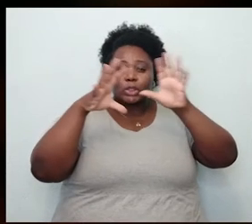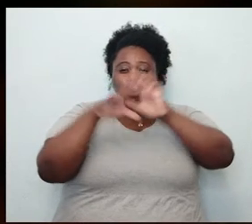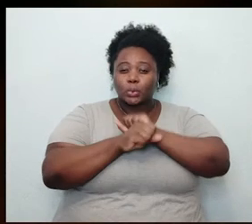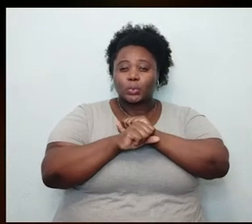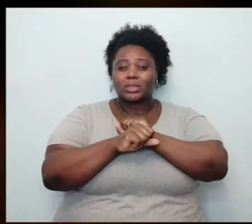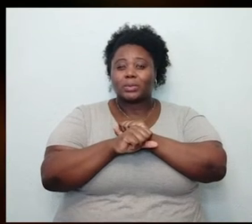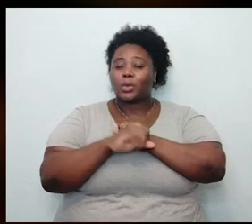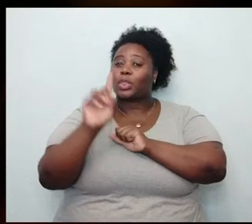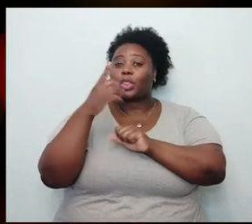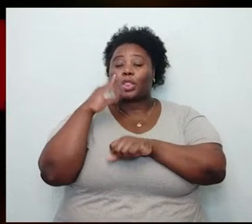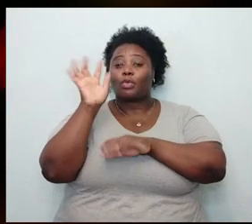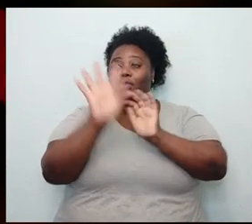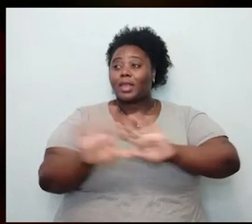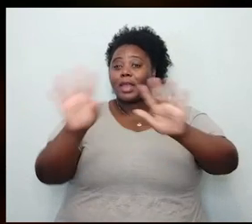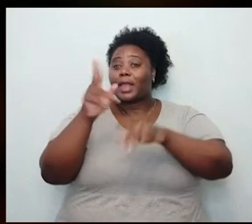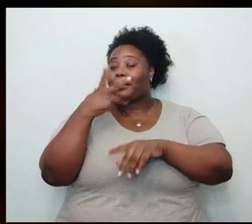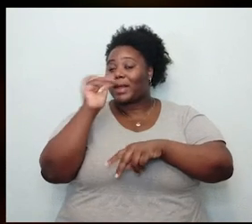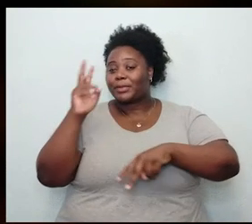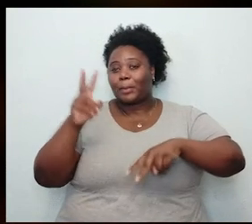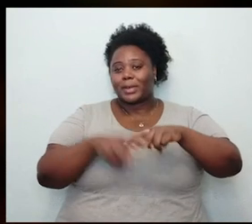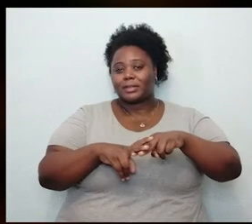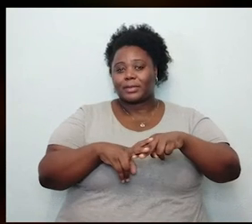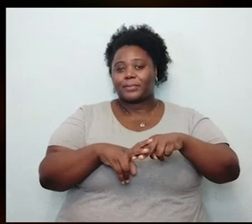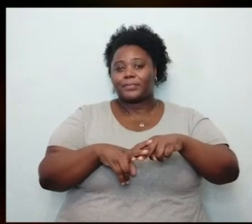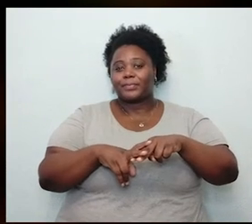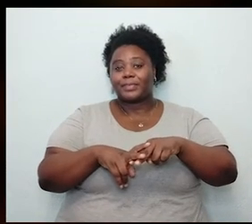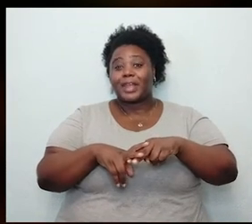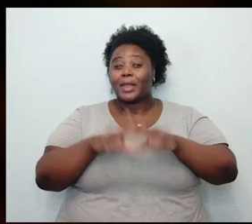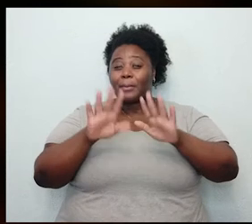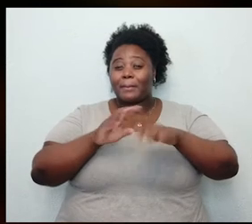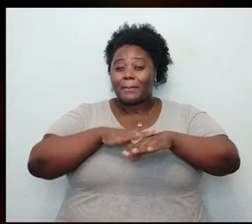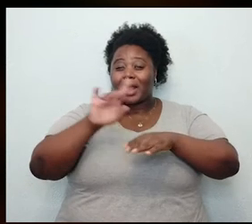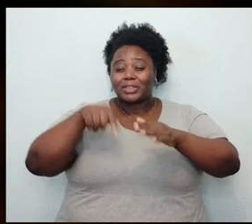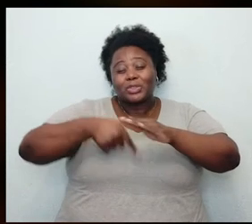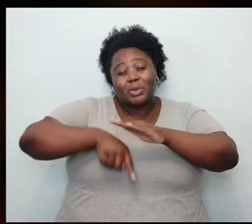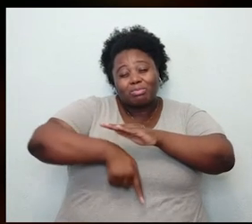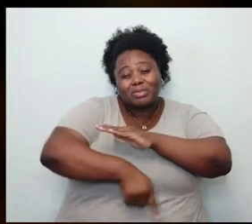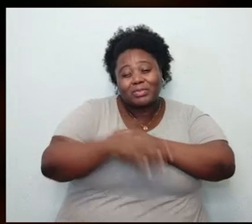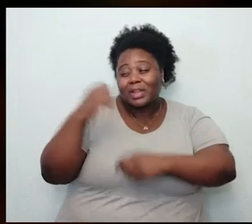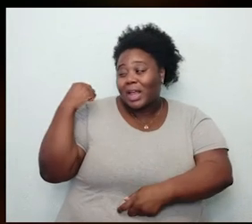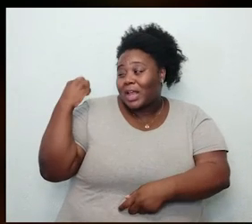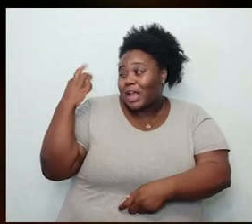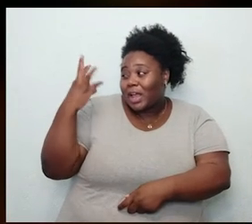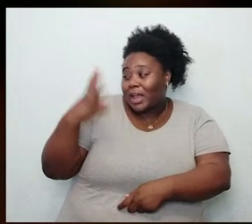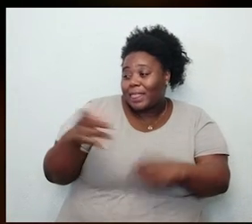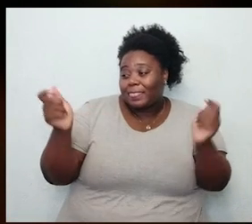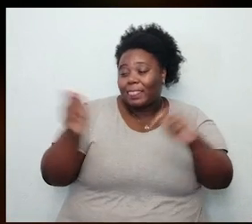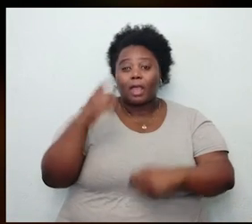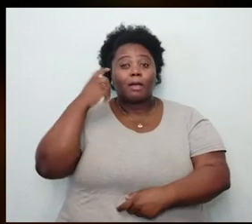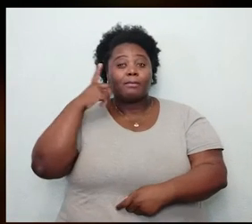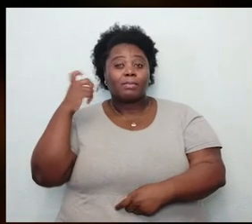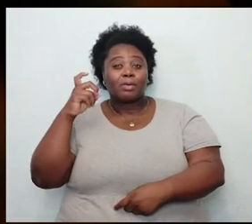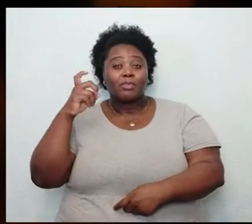Não ver uma paisagem é colocá-la na prisão. E na mais profunda madrugada, eis que se pode ouvir um som